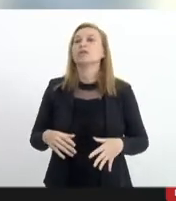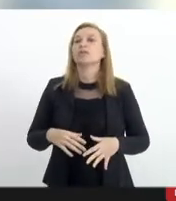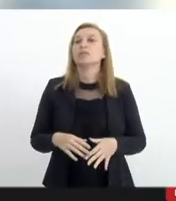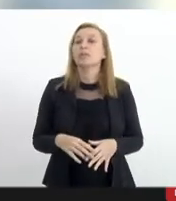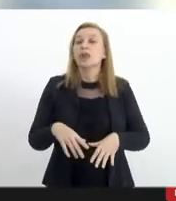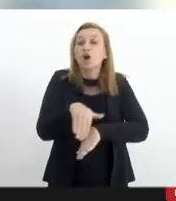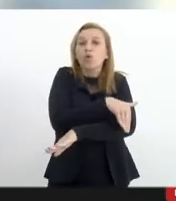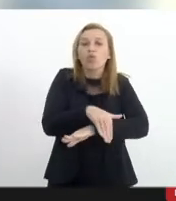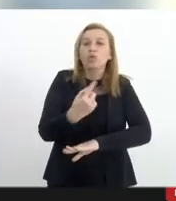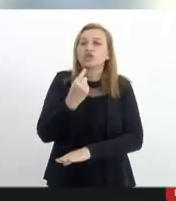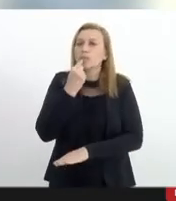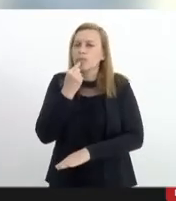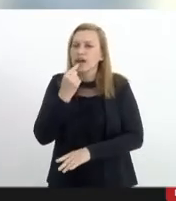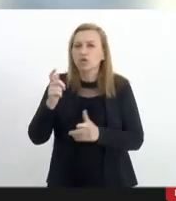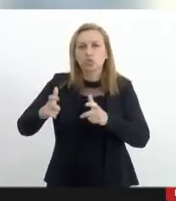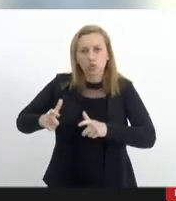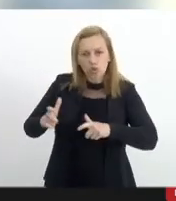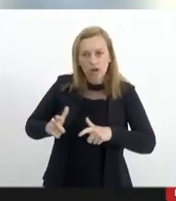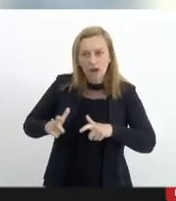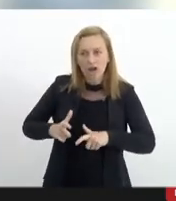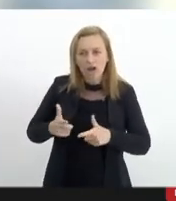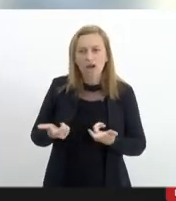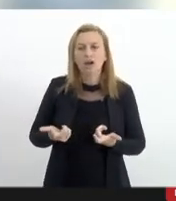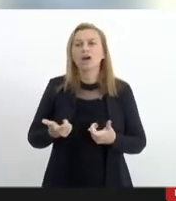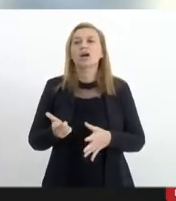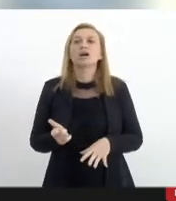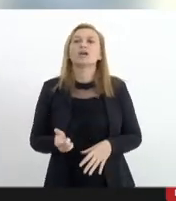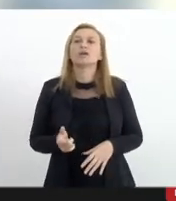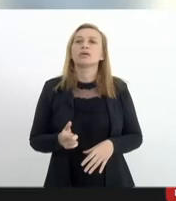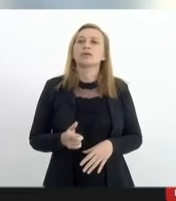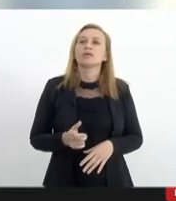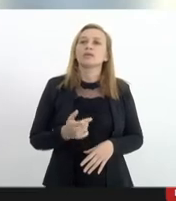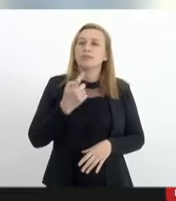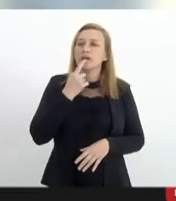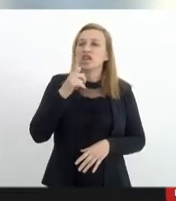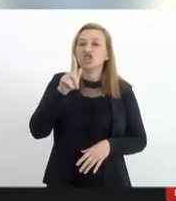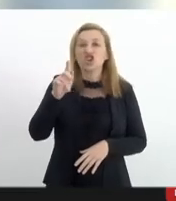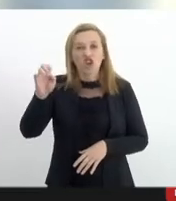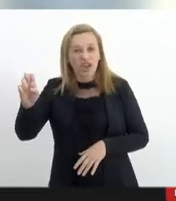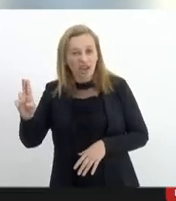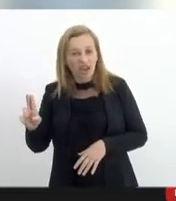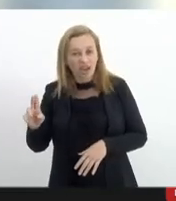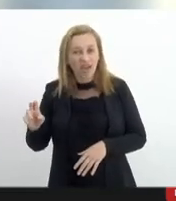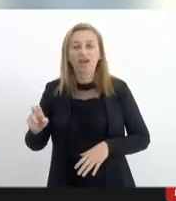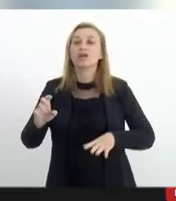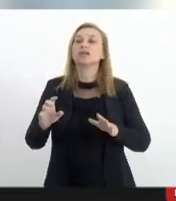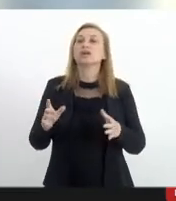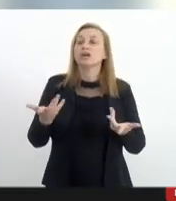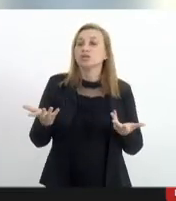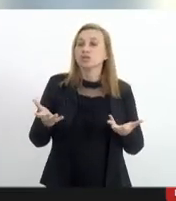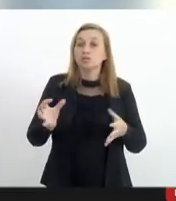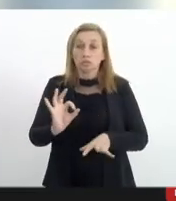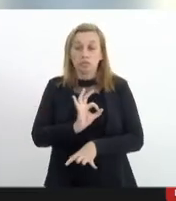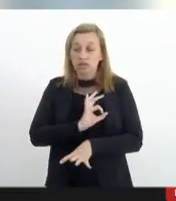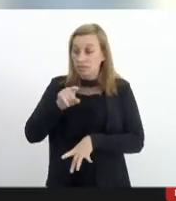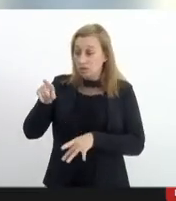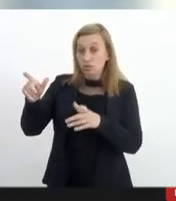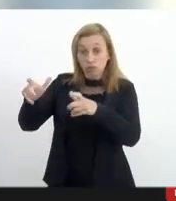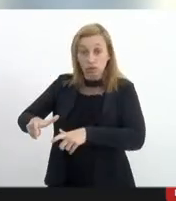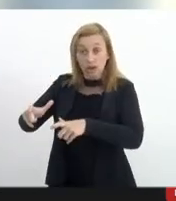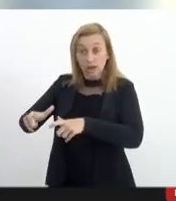as ruas próximas ali perto da GE então o policiamento ali foi feito